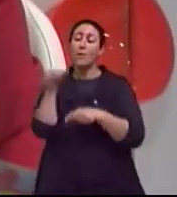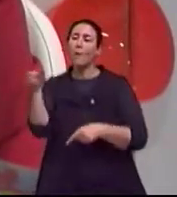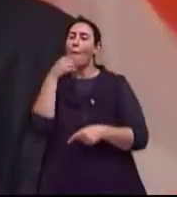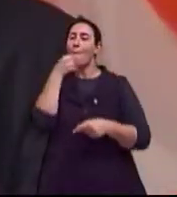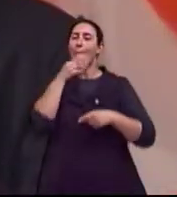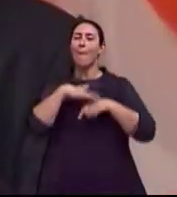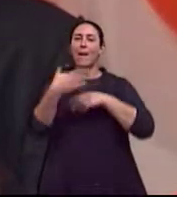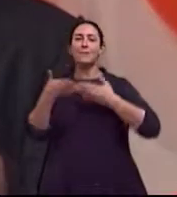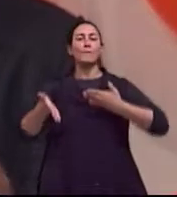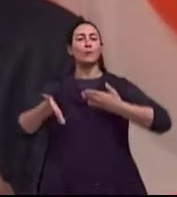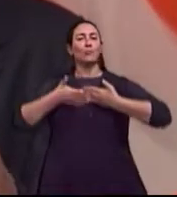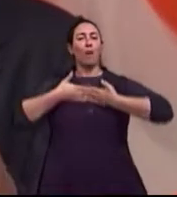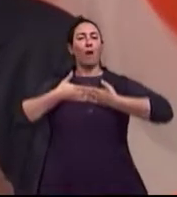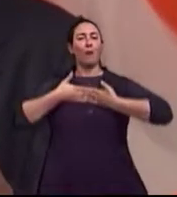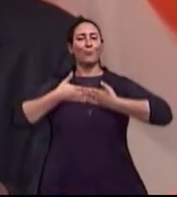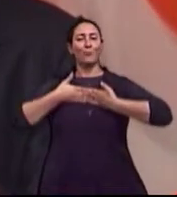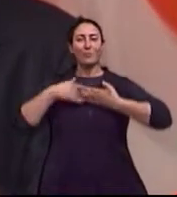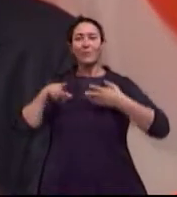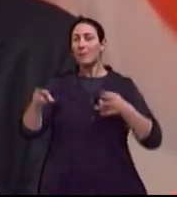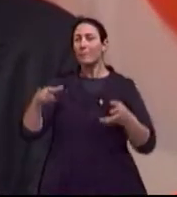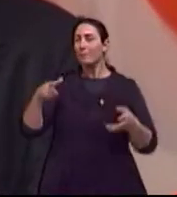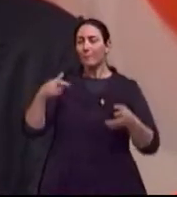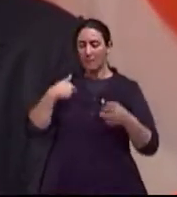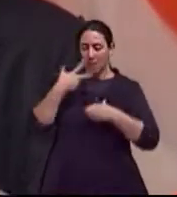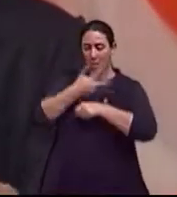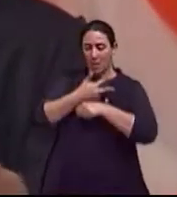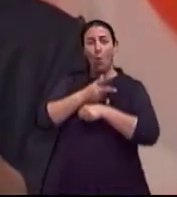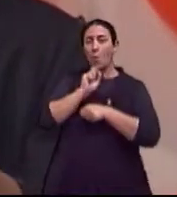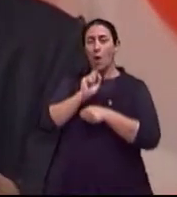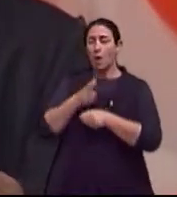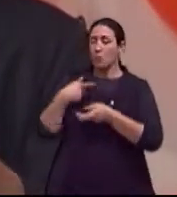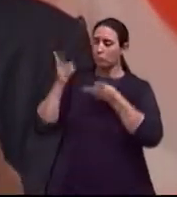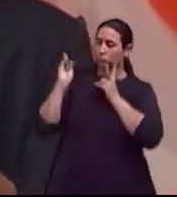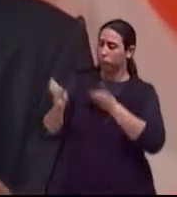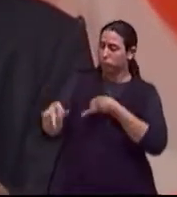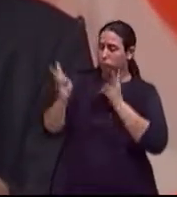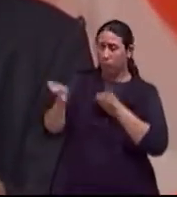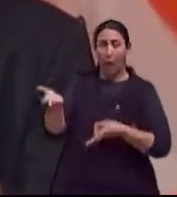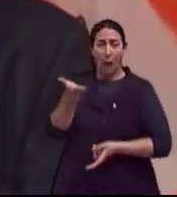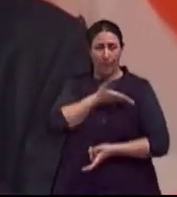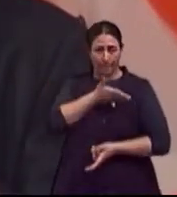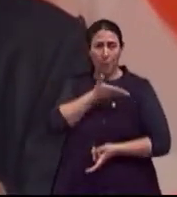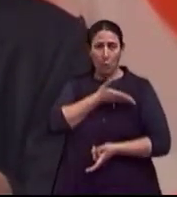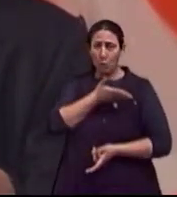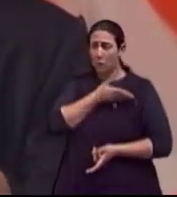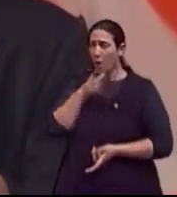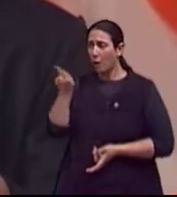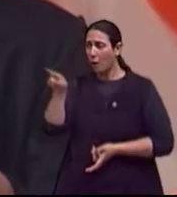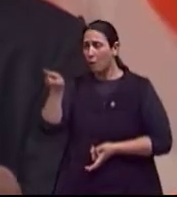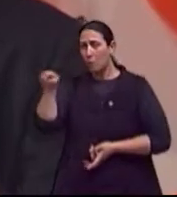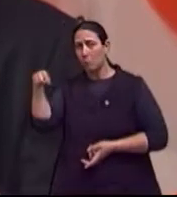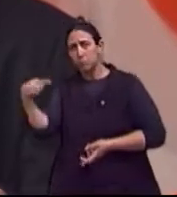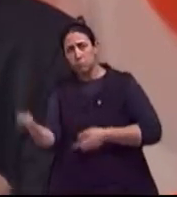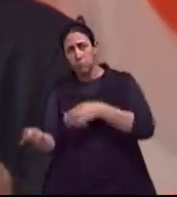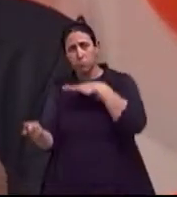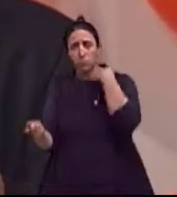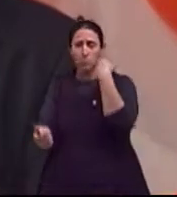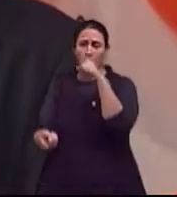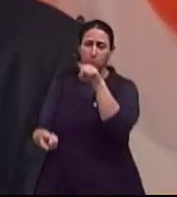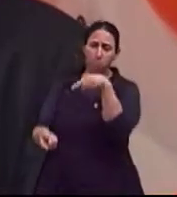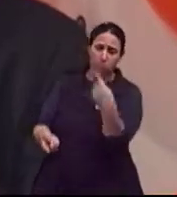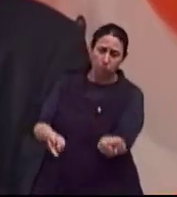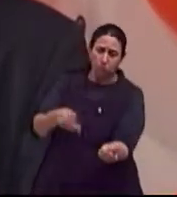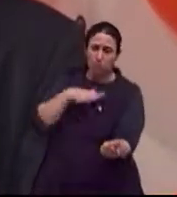velhice, eles ficam assim, com aqueles amigos antigos, e aí os amigos muitas vezes vão se indo, e parece que ele não